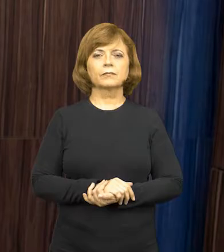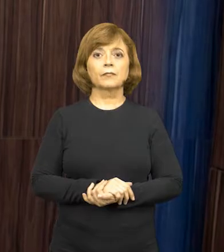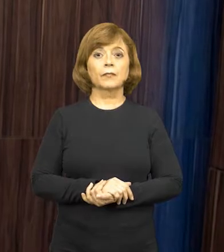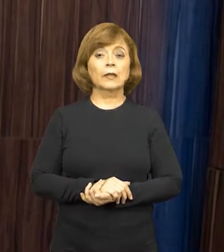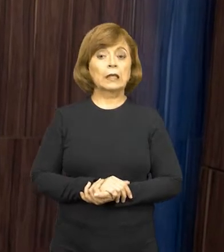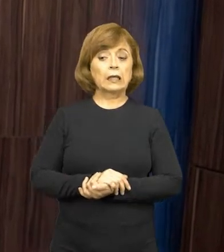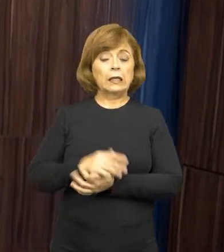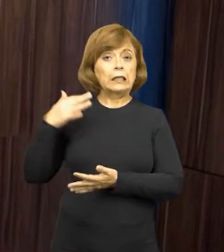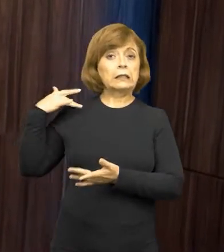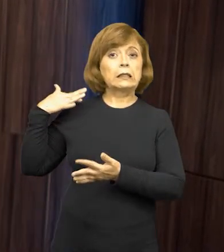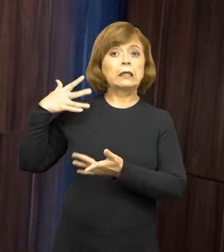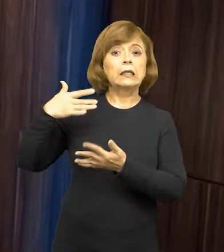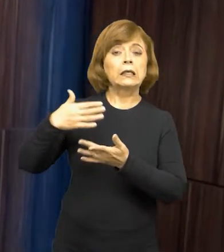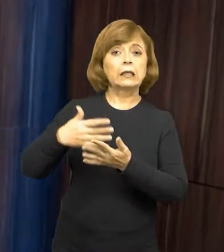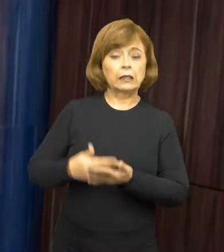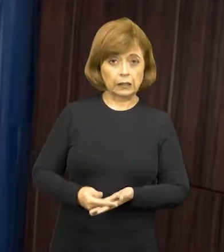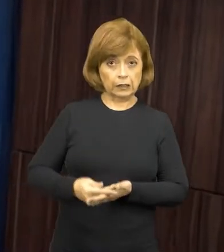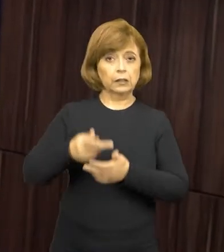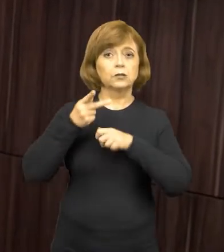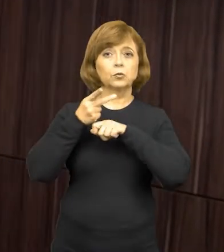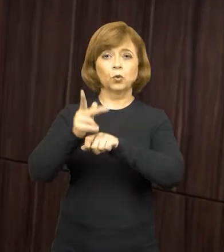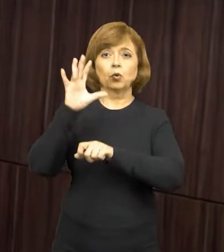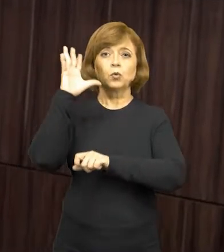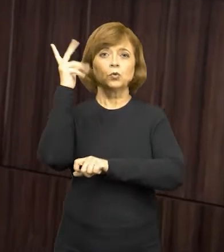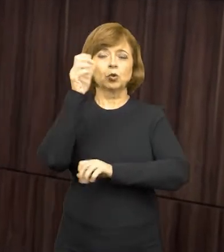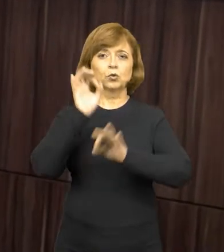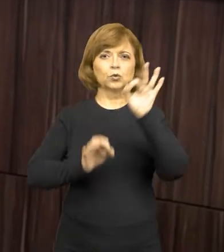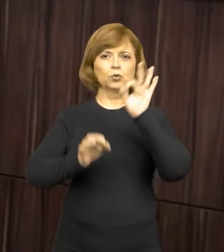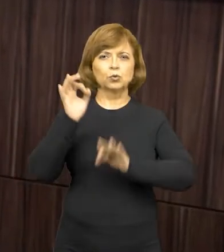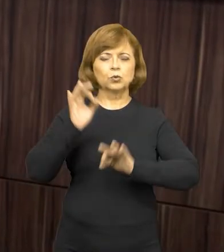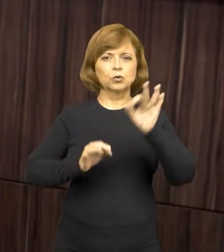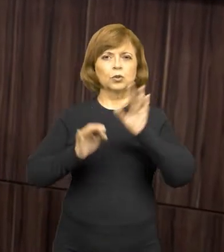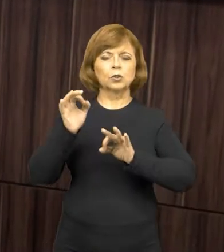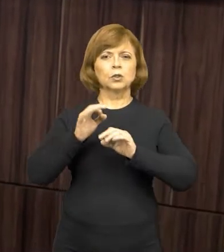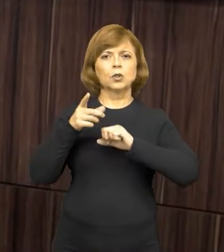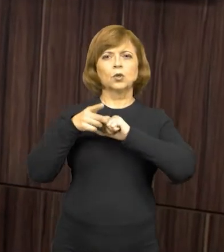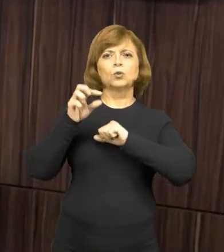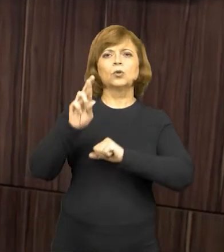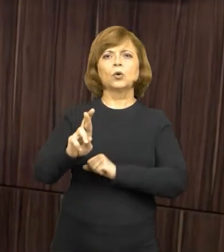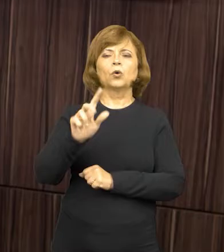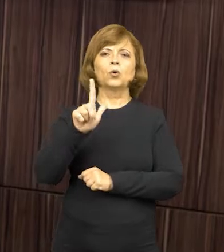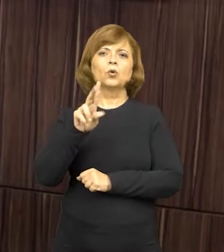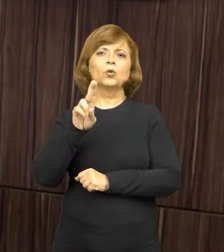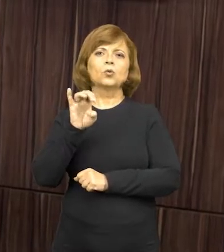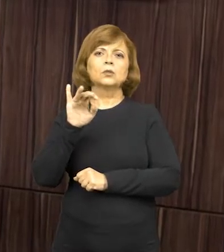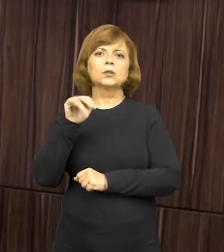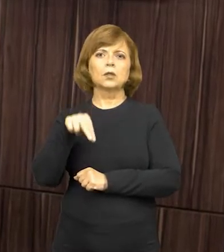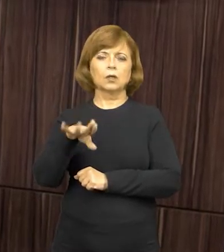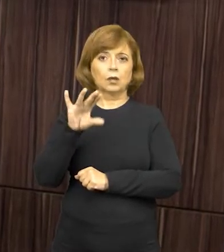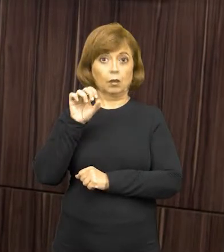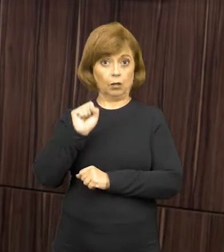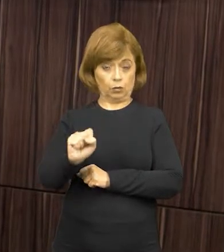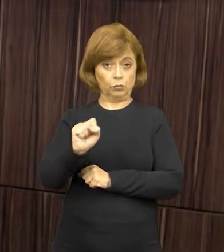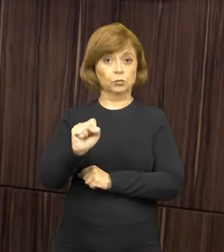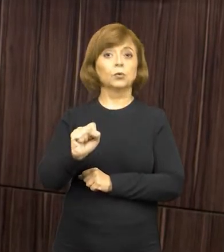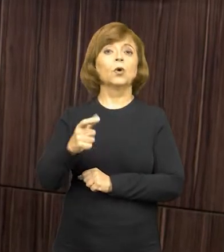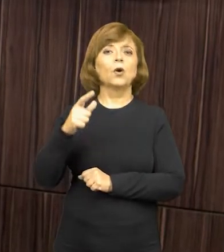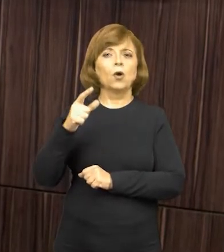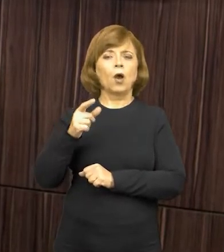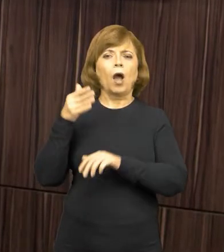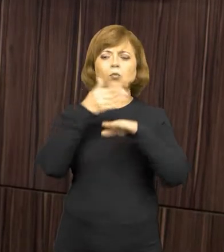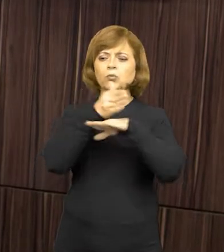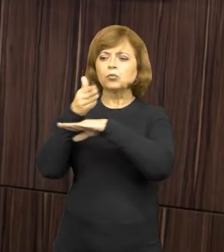Desde que foi empossado no cargo de Procurador-Geral de Justiça do Estado do Rio de Janeiro, Luciano Matos compareceu a diversas